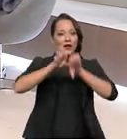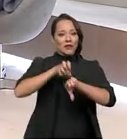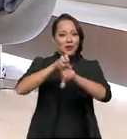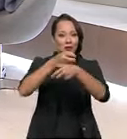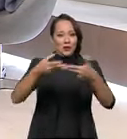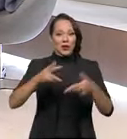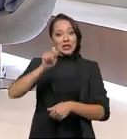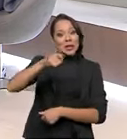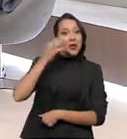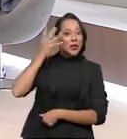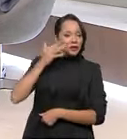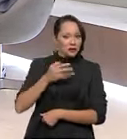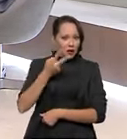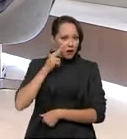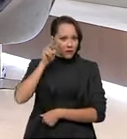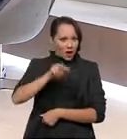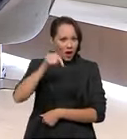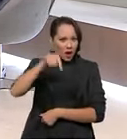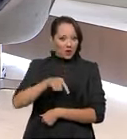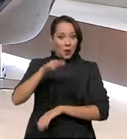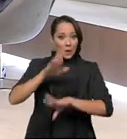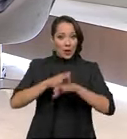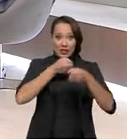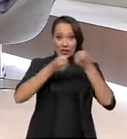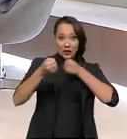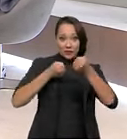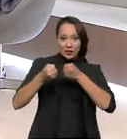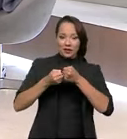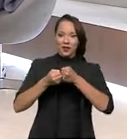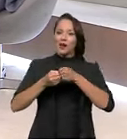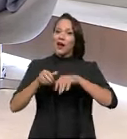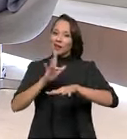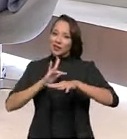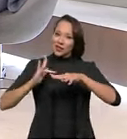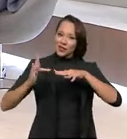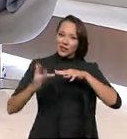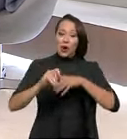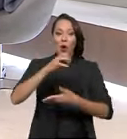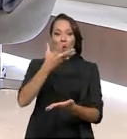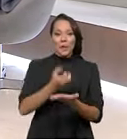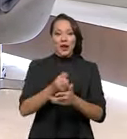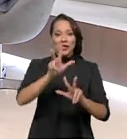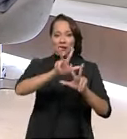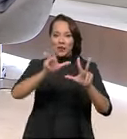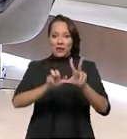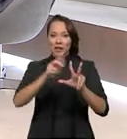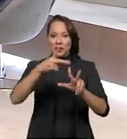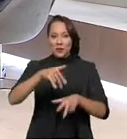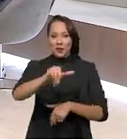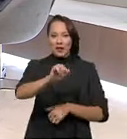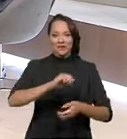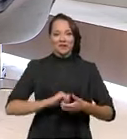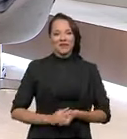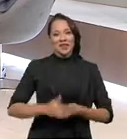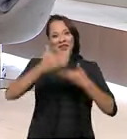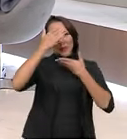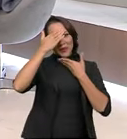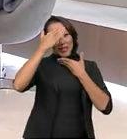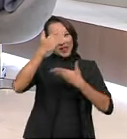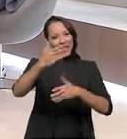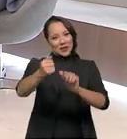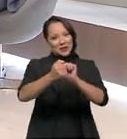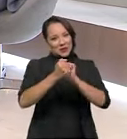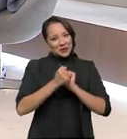E se você quiser rever esta ou outras entrevistas, siga as nossas redes sociais ou baixe o TV Brasil Play. Obrigado pela